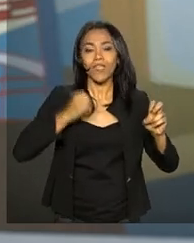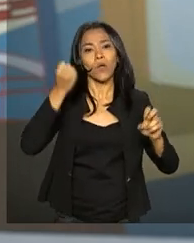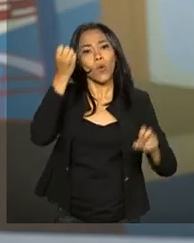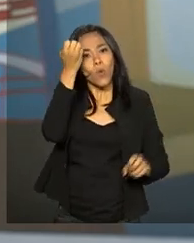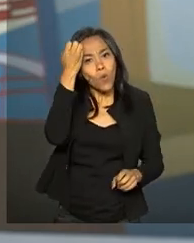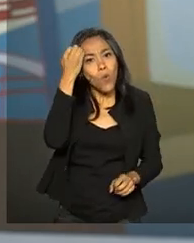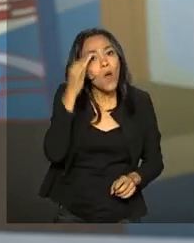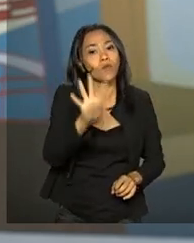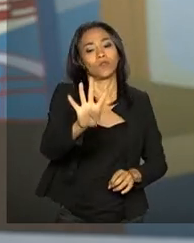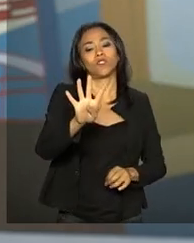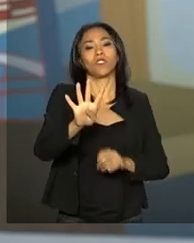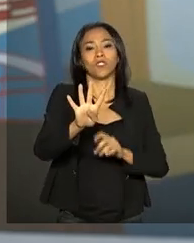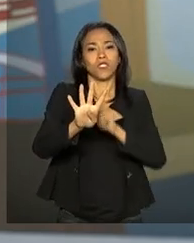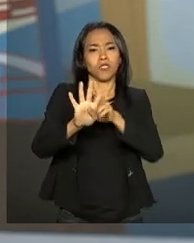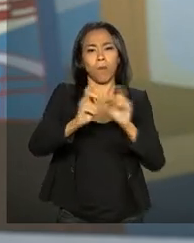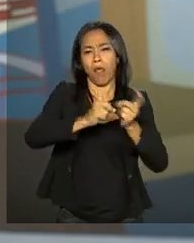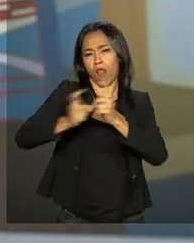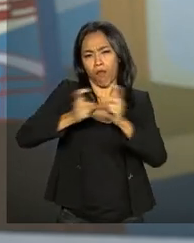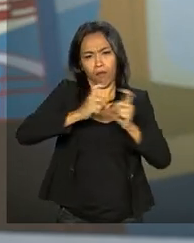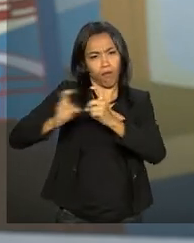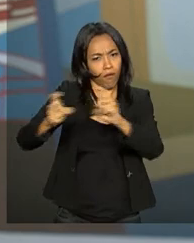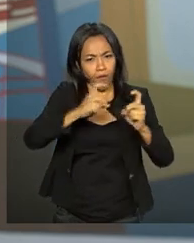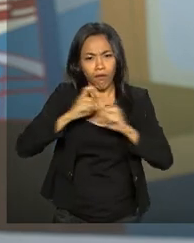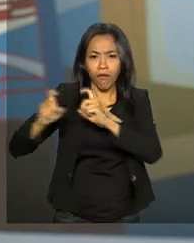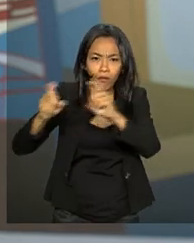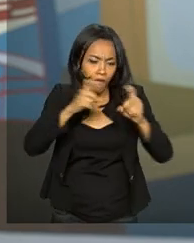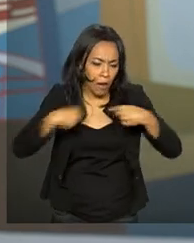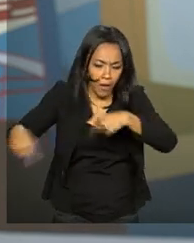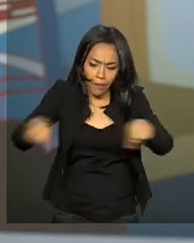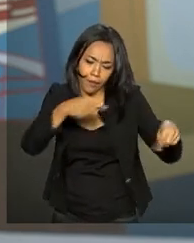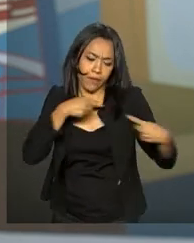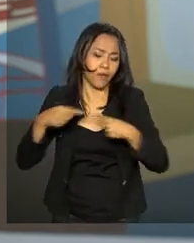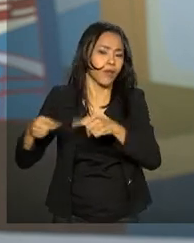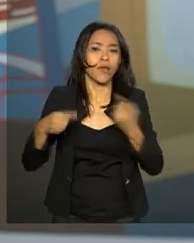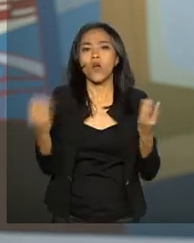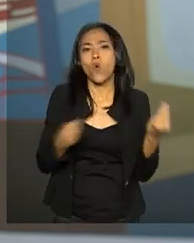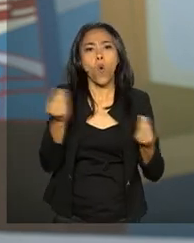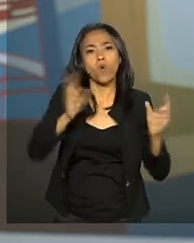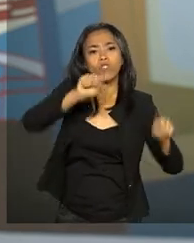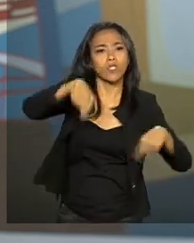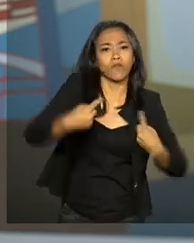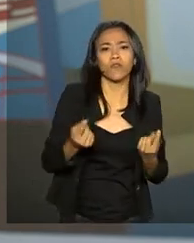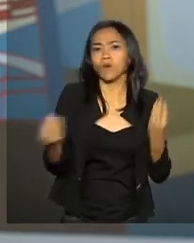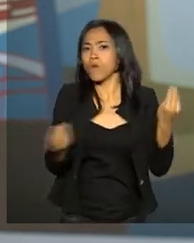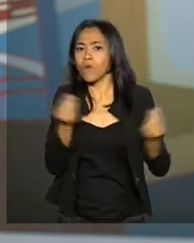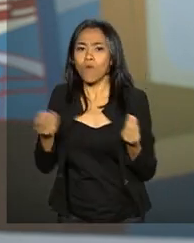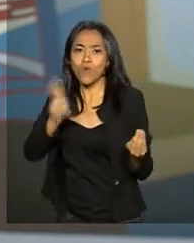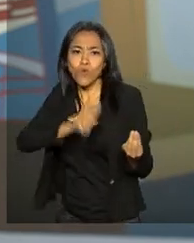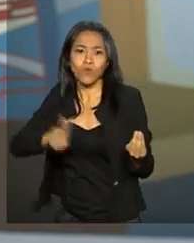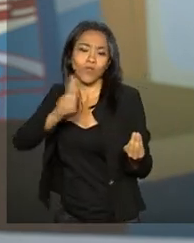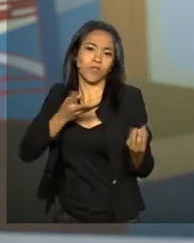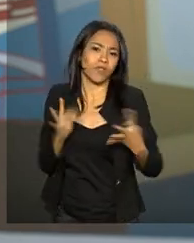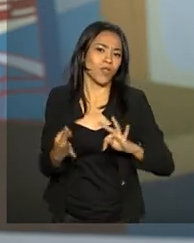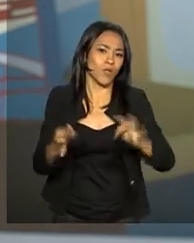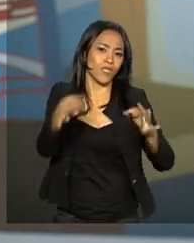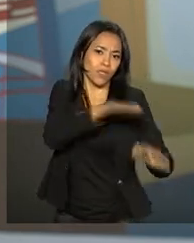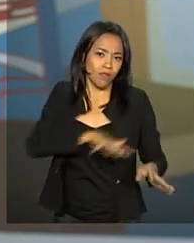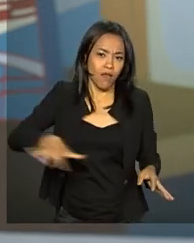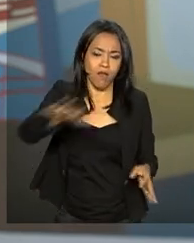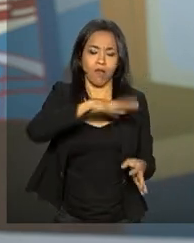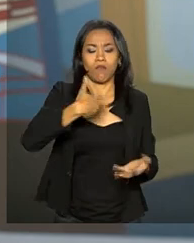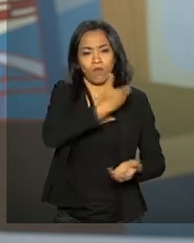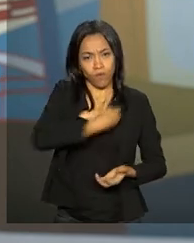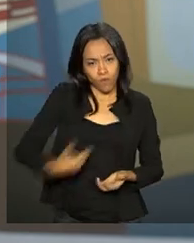dias dedicados à discussão sobre as possibilidades e os desafios da inovação no setor público. A